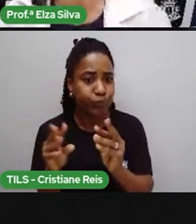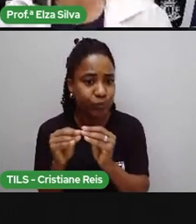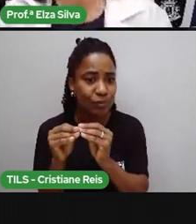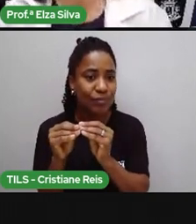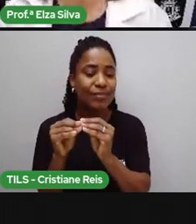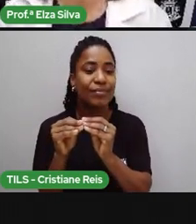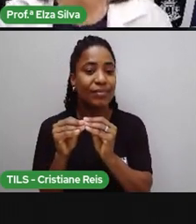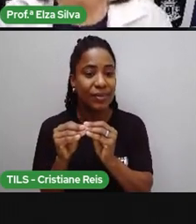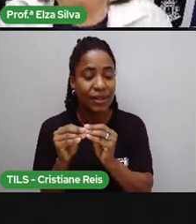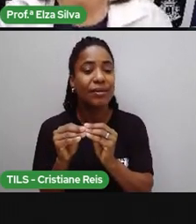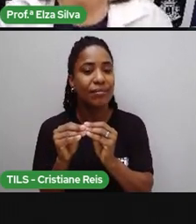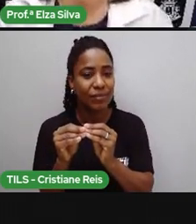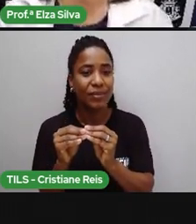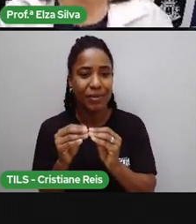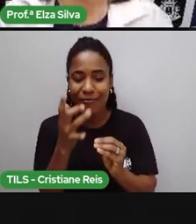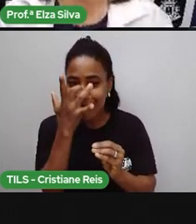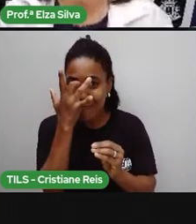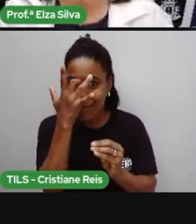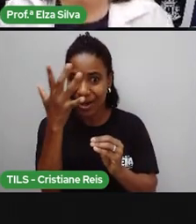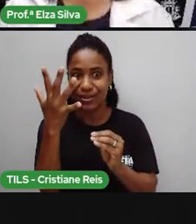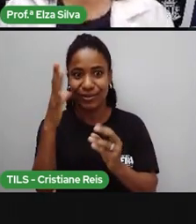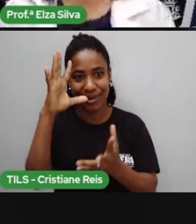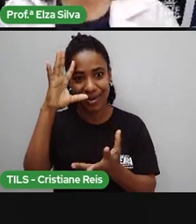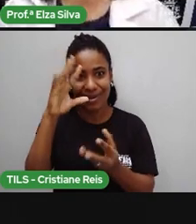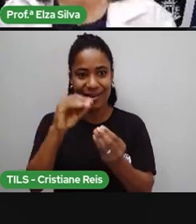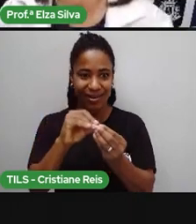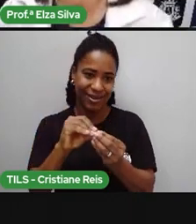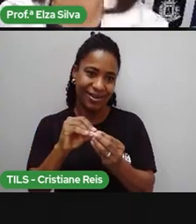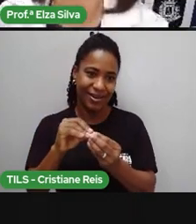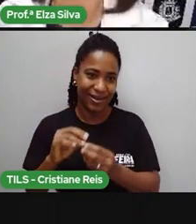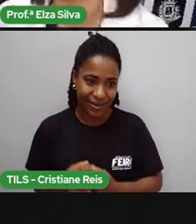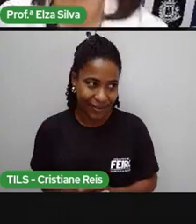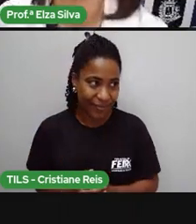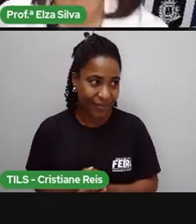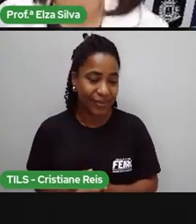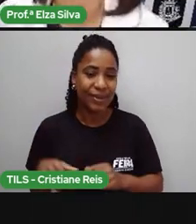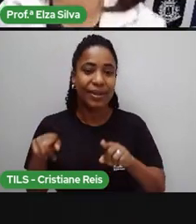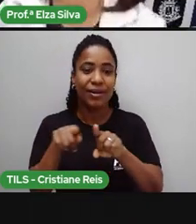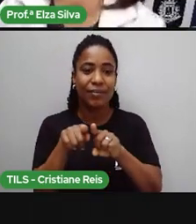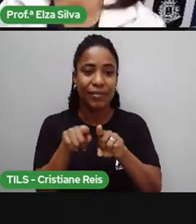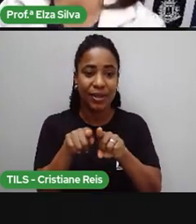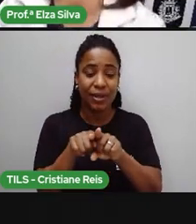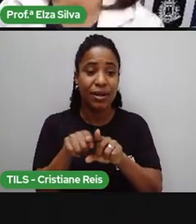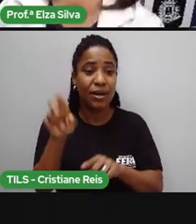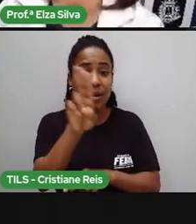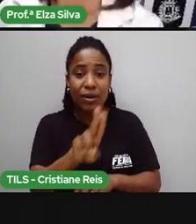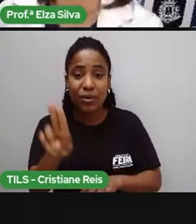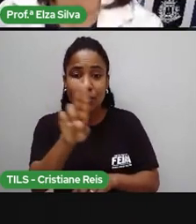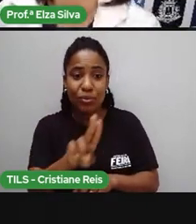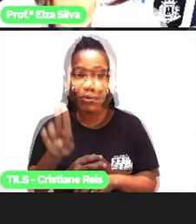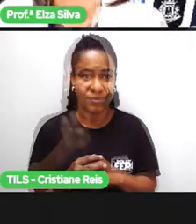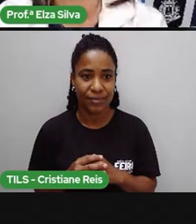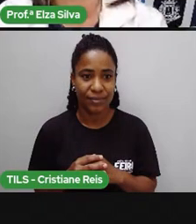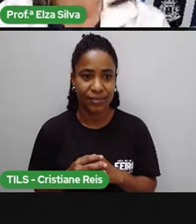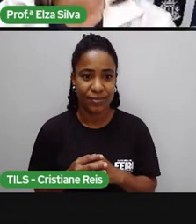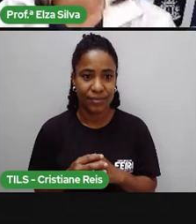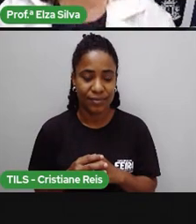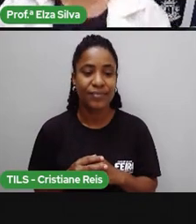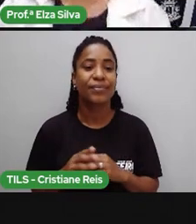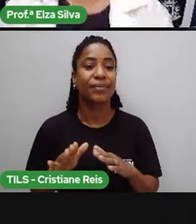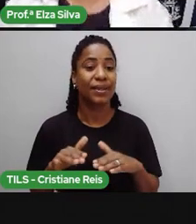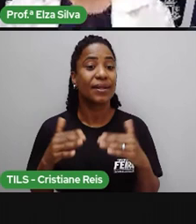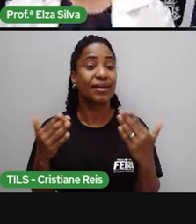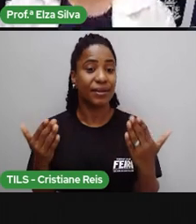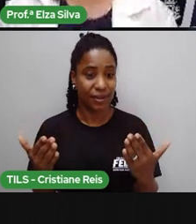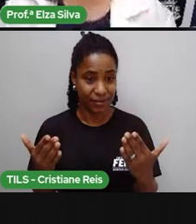dinâmica e criativa. Ele é muito utilizado pela mídia jornalística. Então, vamos